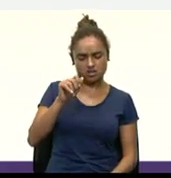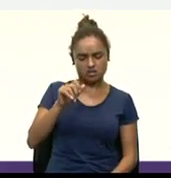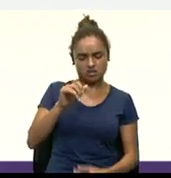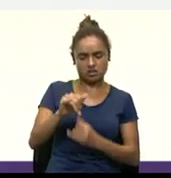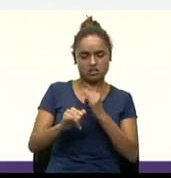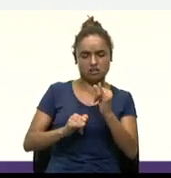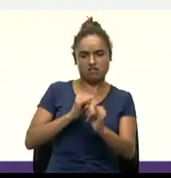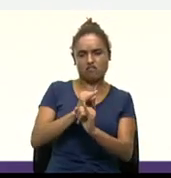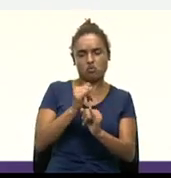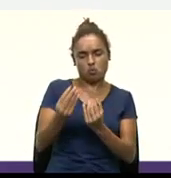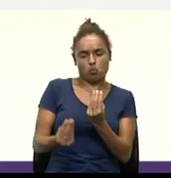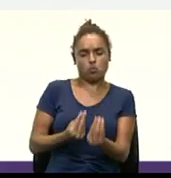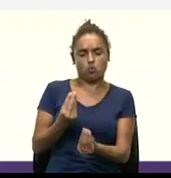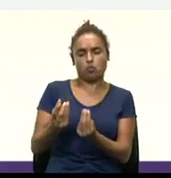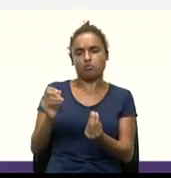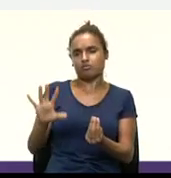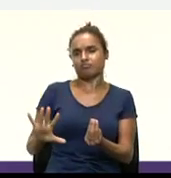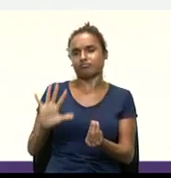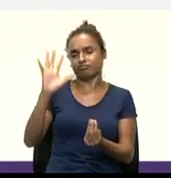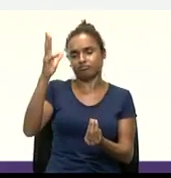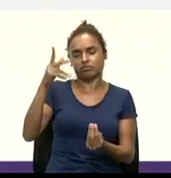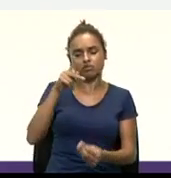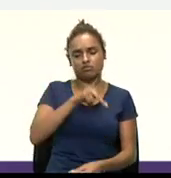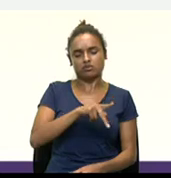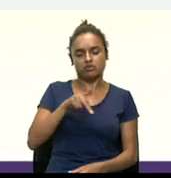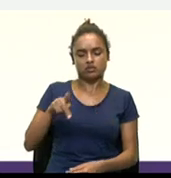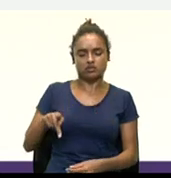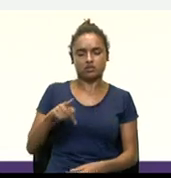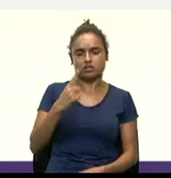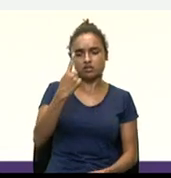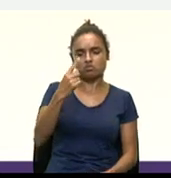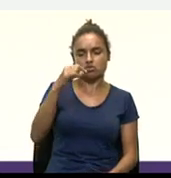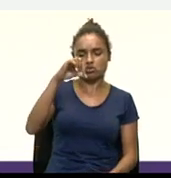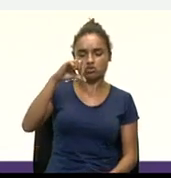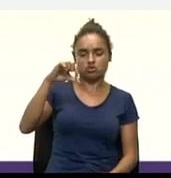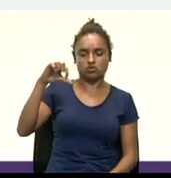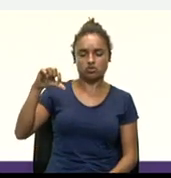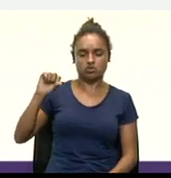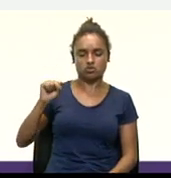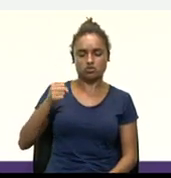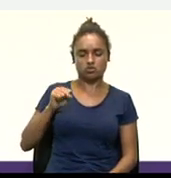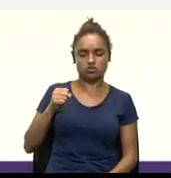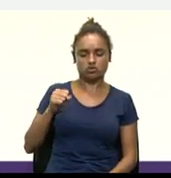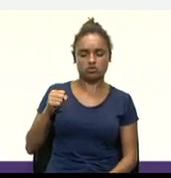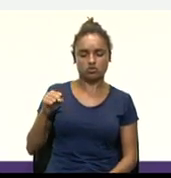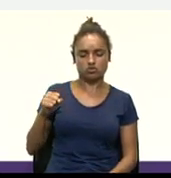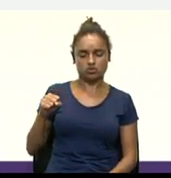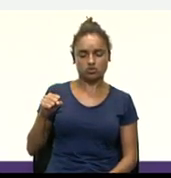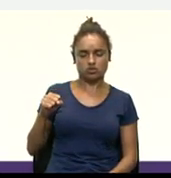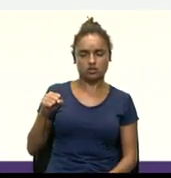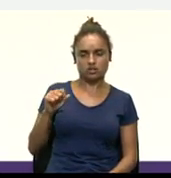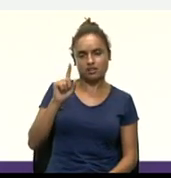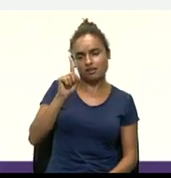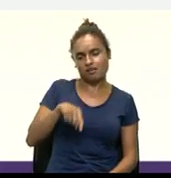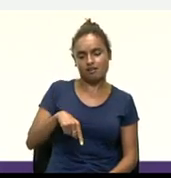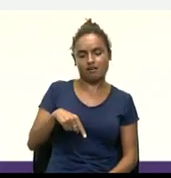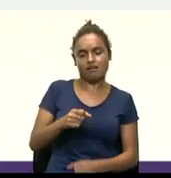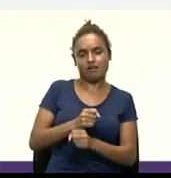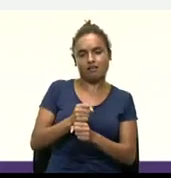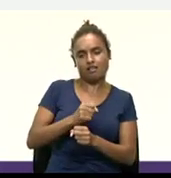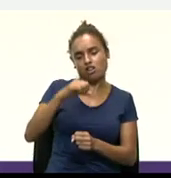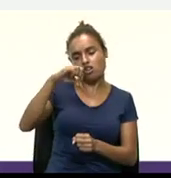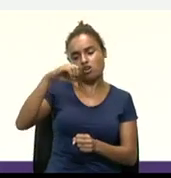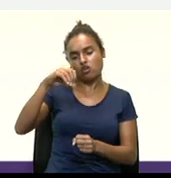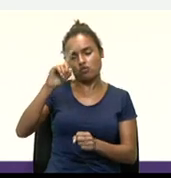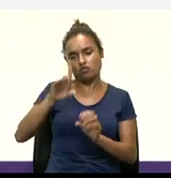surgiu? E aí, então, em 1998, lembra que na década de 90 teve o